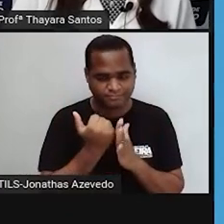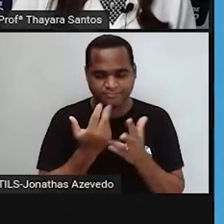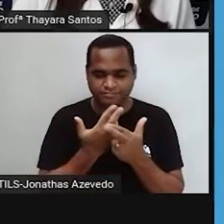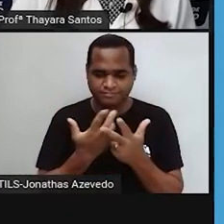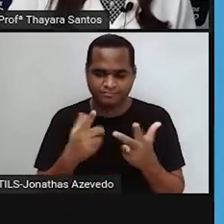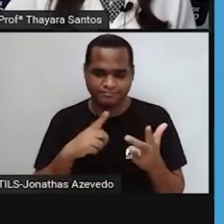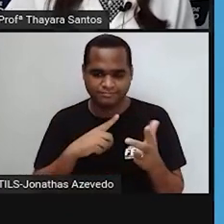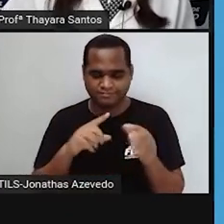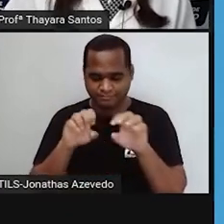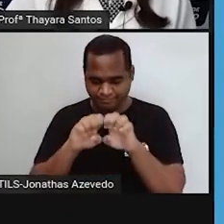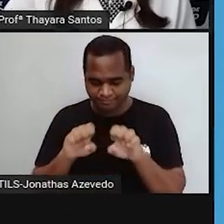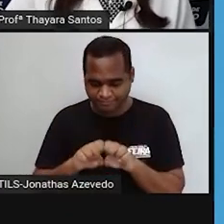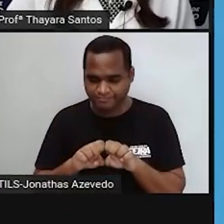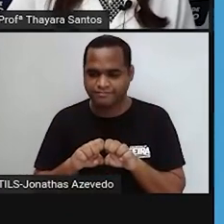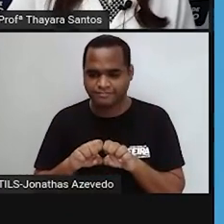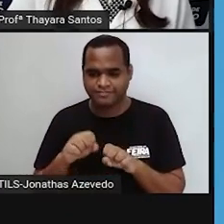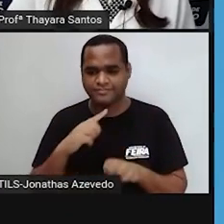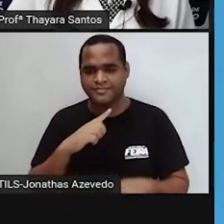sobre essas estruturas.